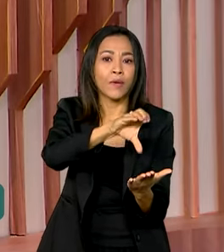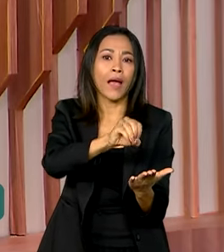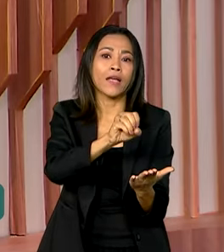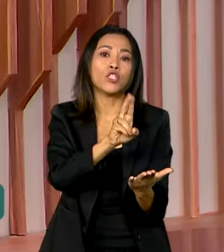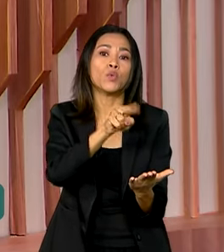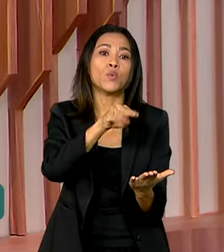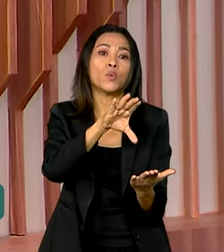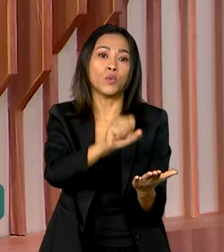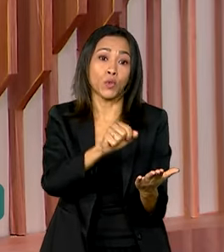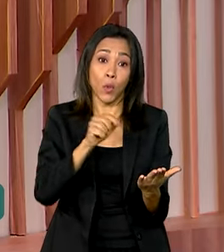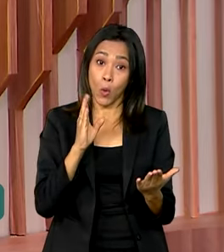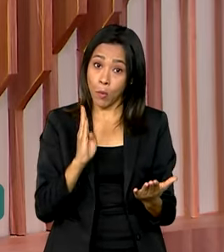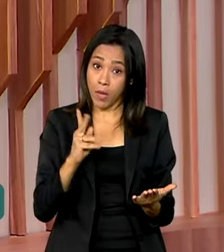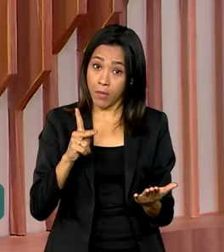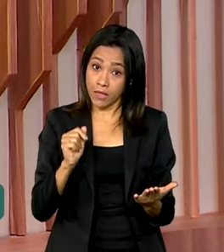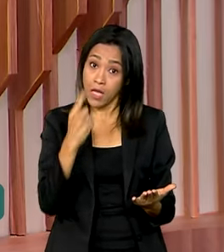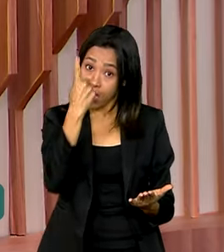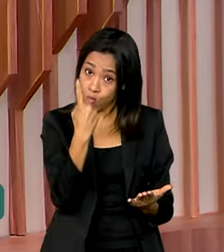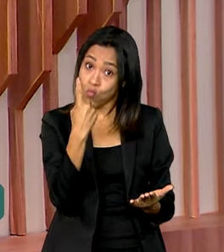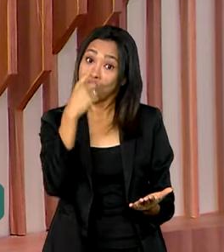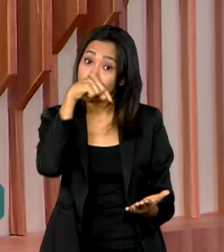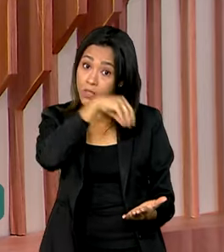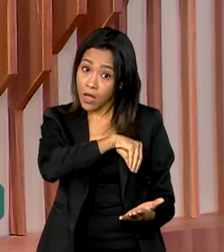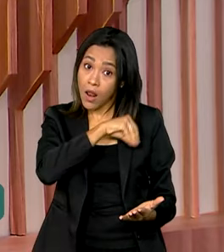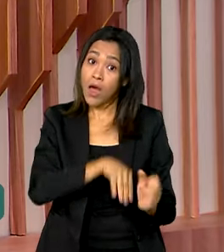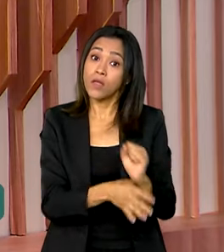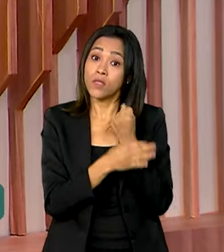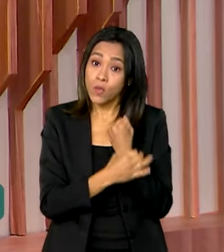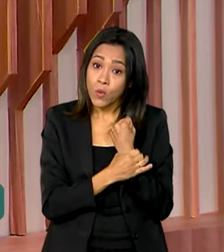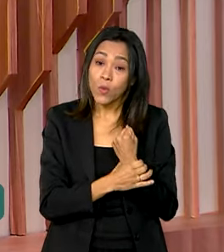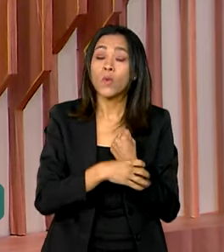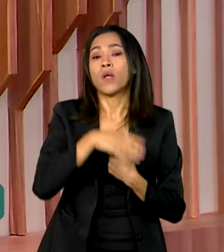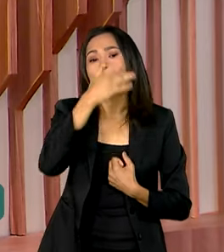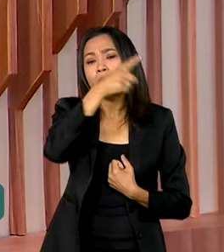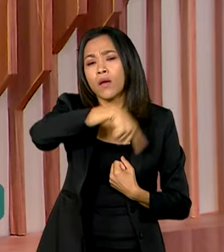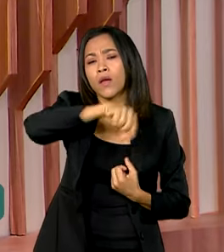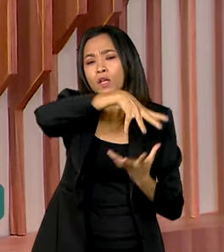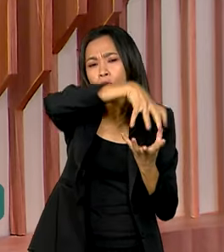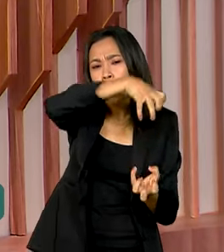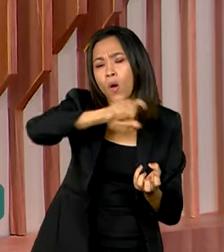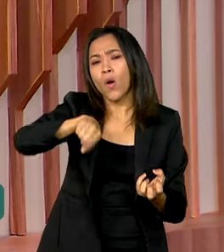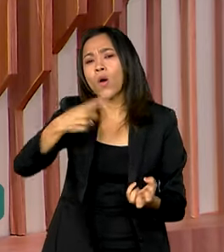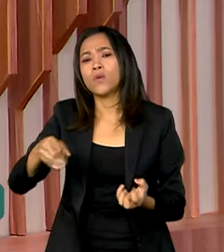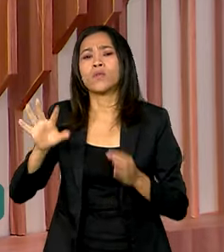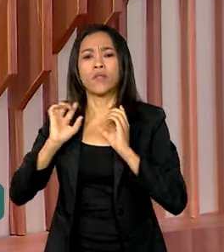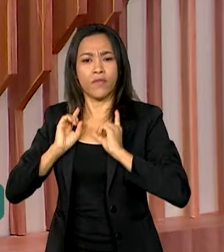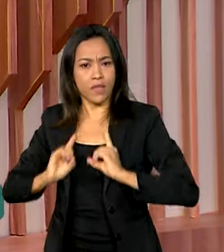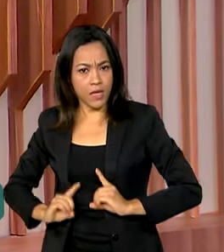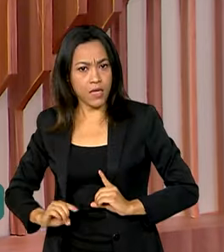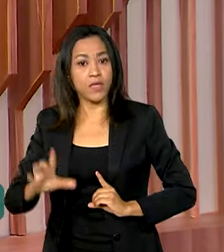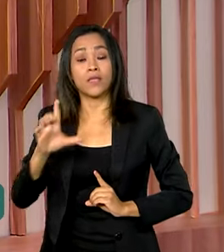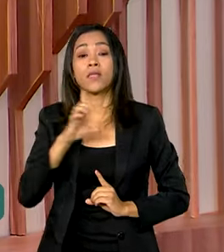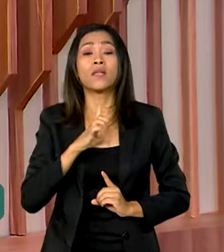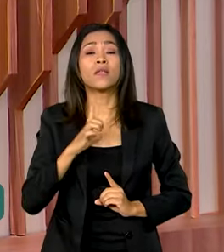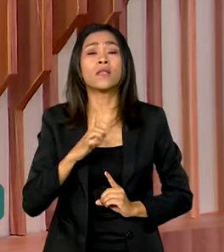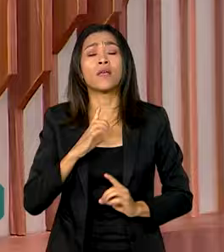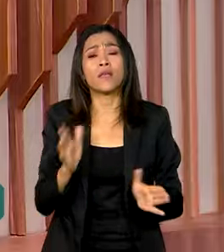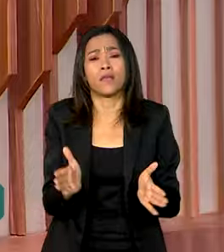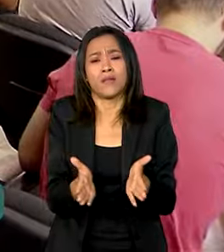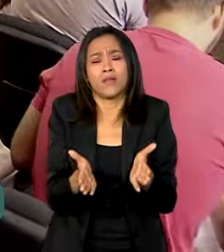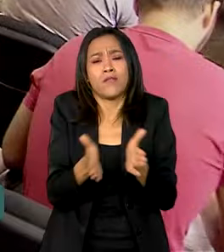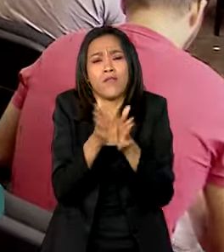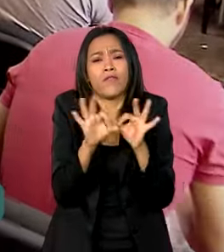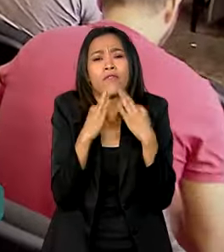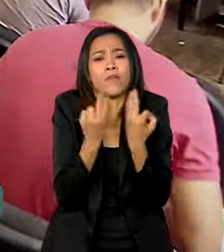BPC garante um salário mínimo por mês para idosos e pessoas com deficiência que pertencem a famílias de baixa renda.